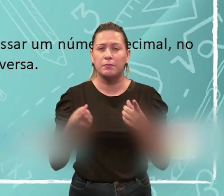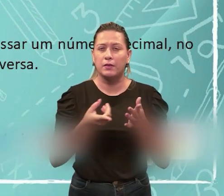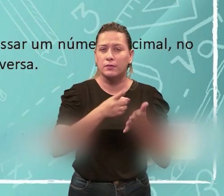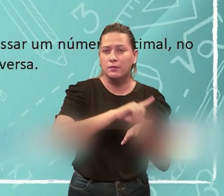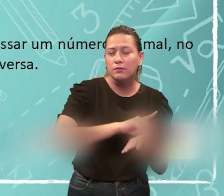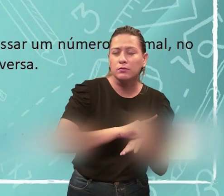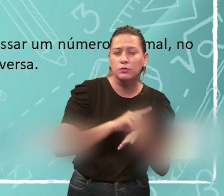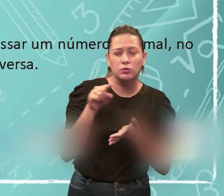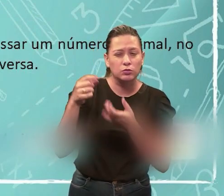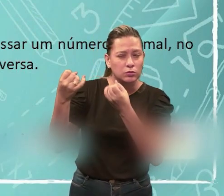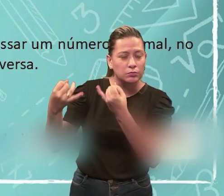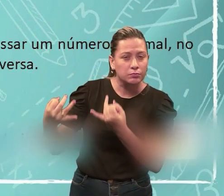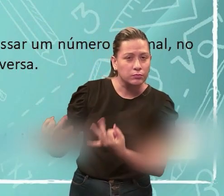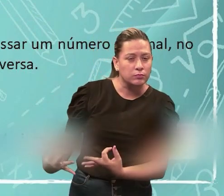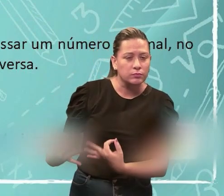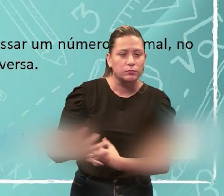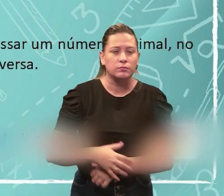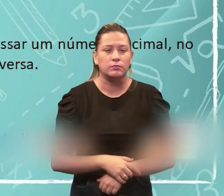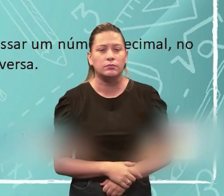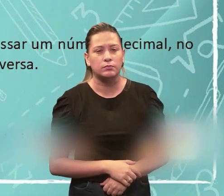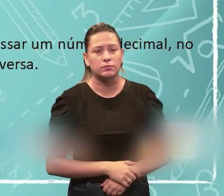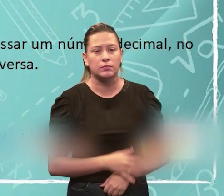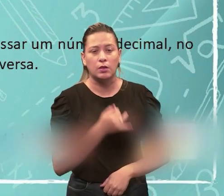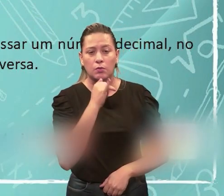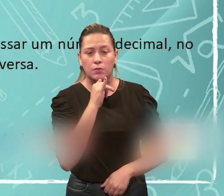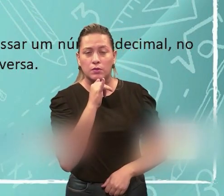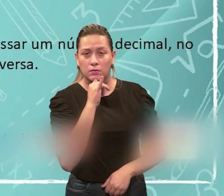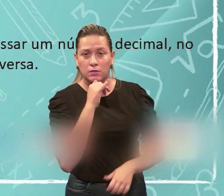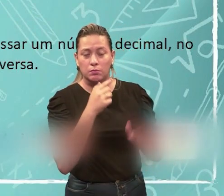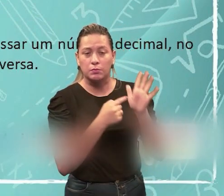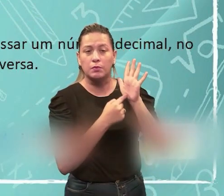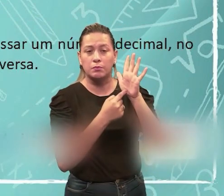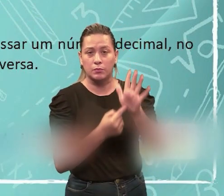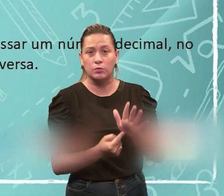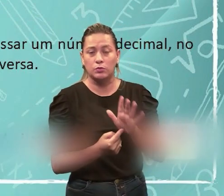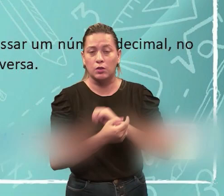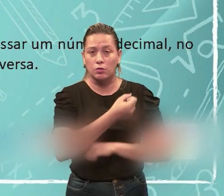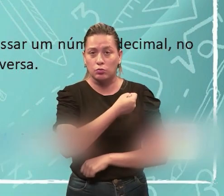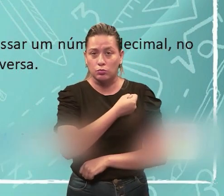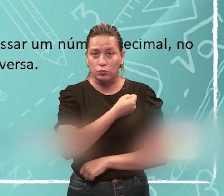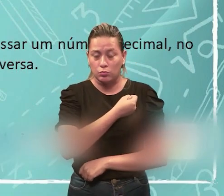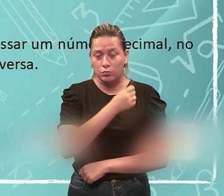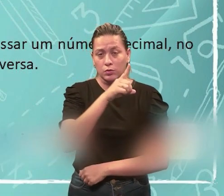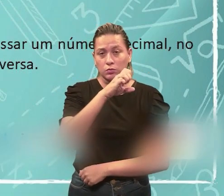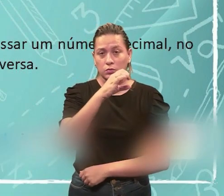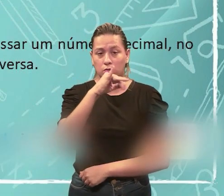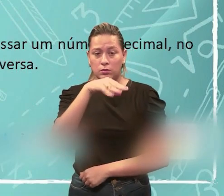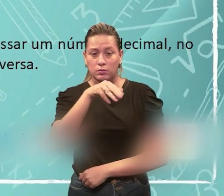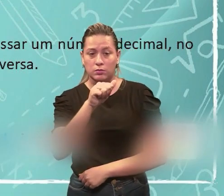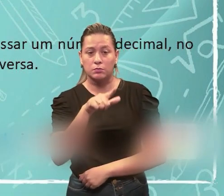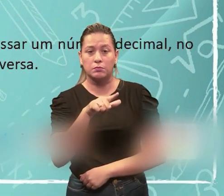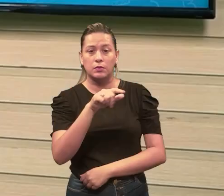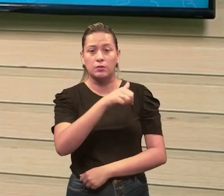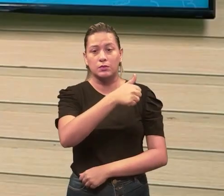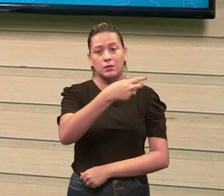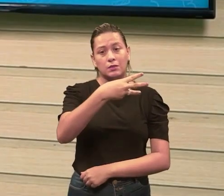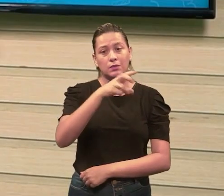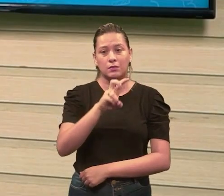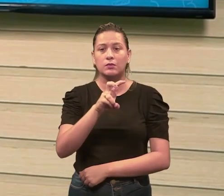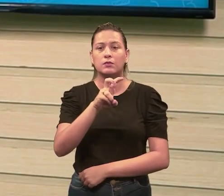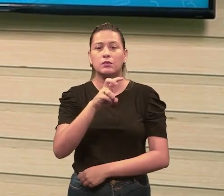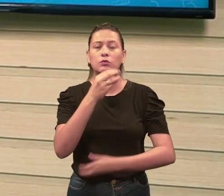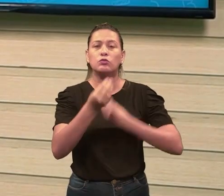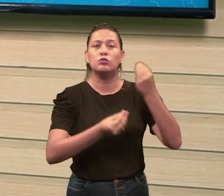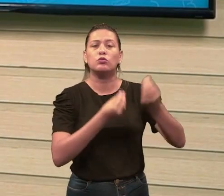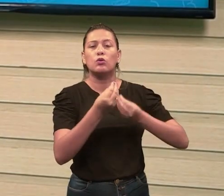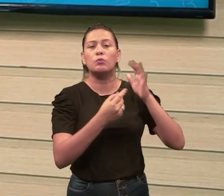binário, eu trouxe aqui só esse exemplo de um número decimal, né? Que é o número 135, como